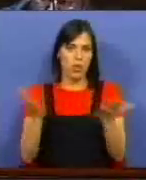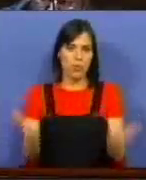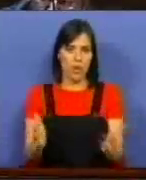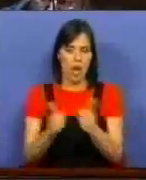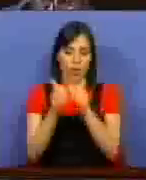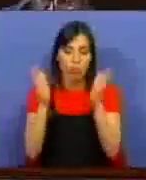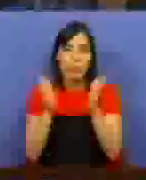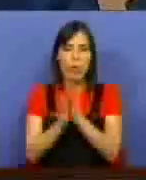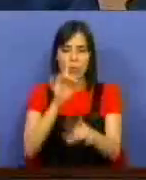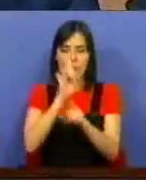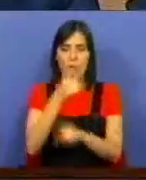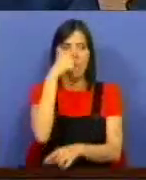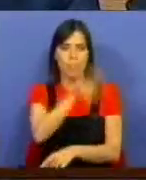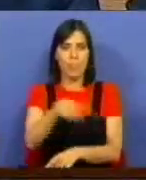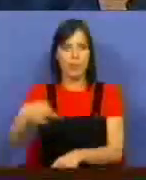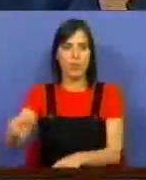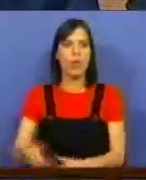a todas essas pessoas.